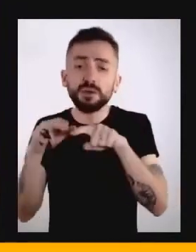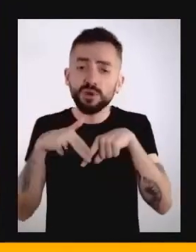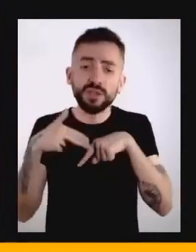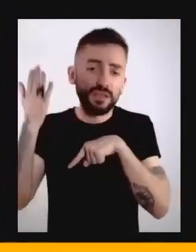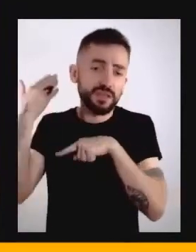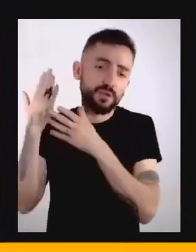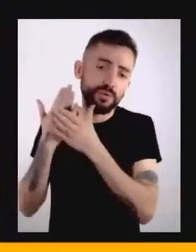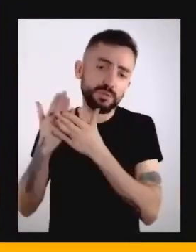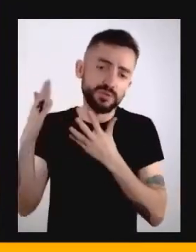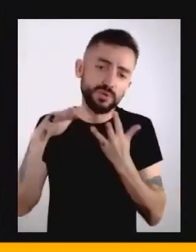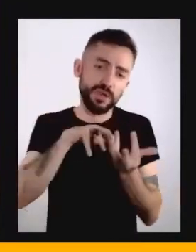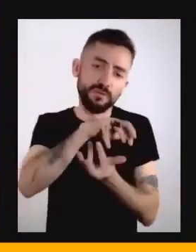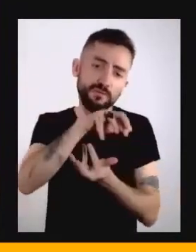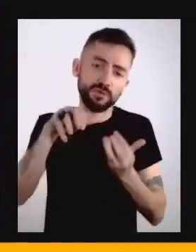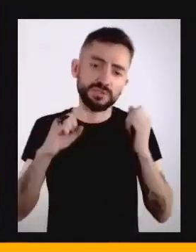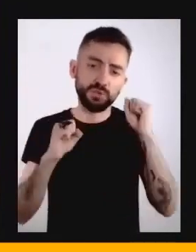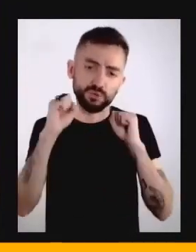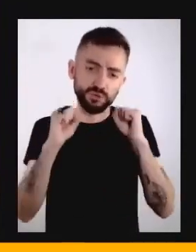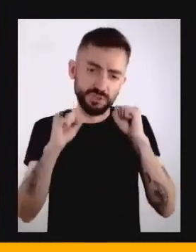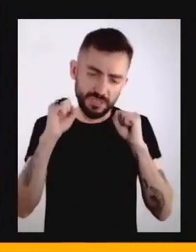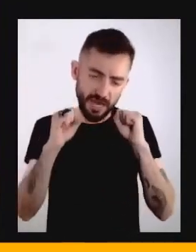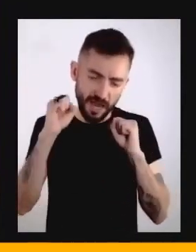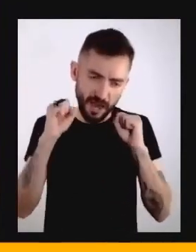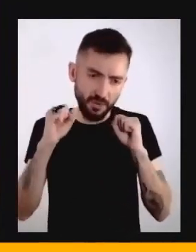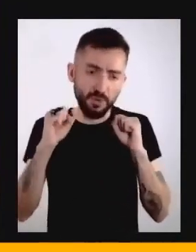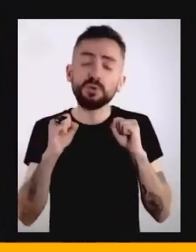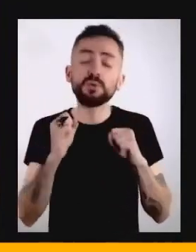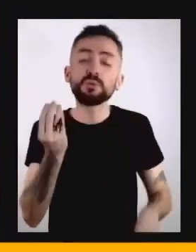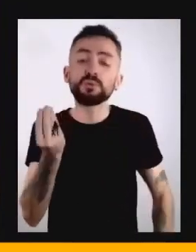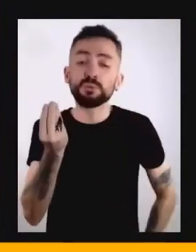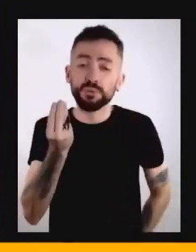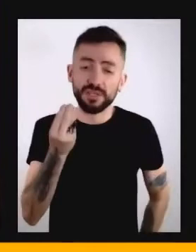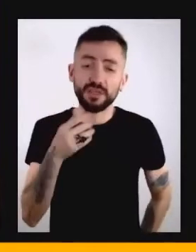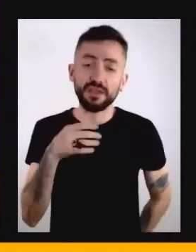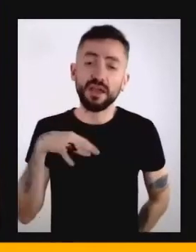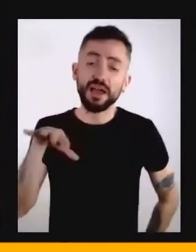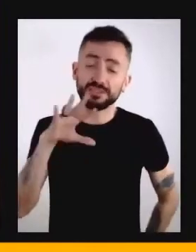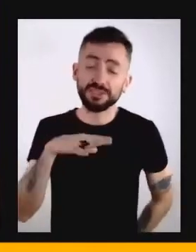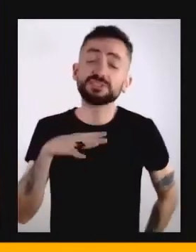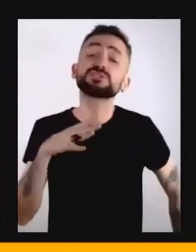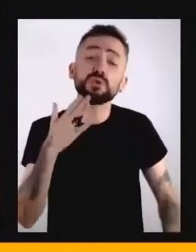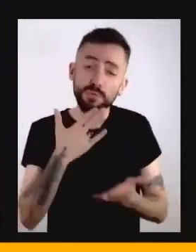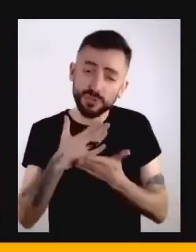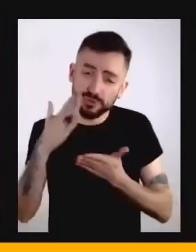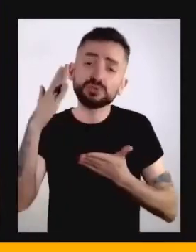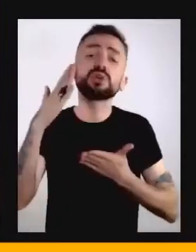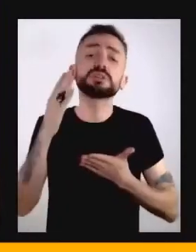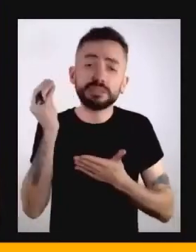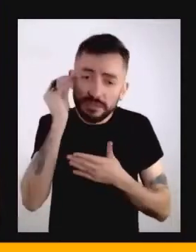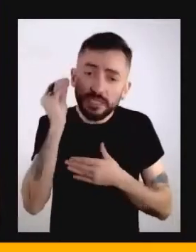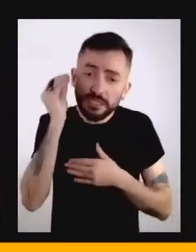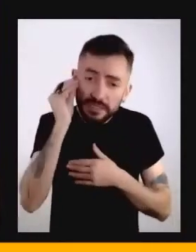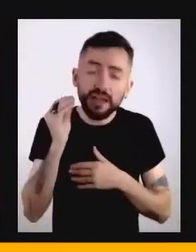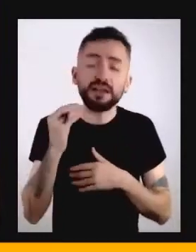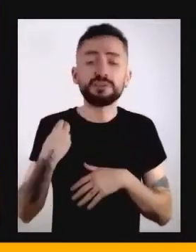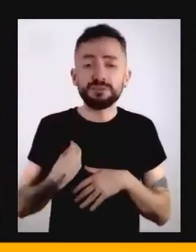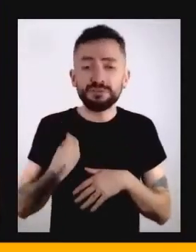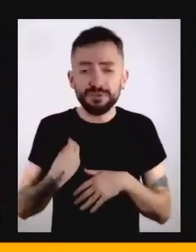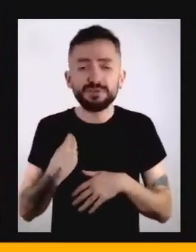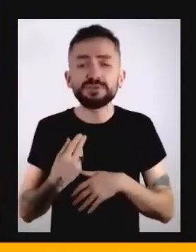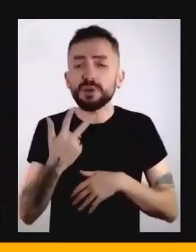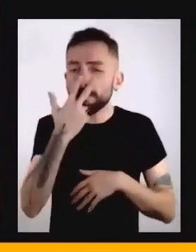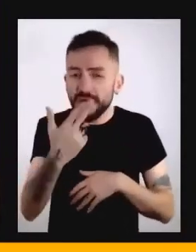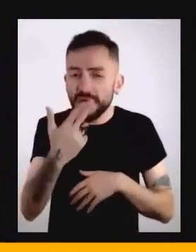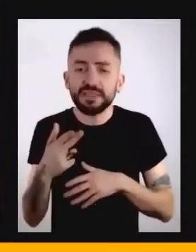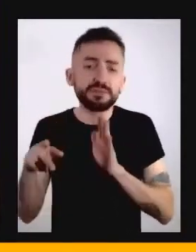em que a gente, dentro dessas mudanças, passou a buscar viver um tempo mais mecanizado, um tempo do